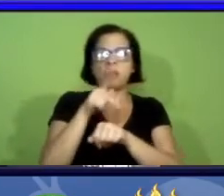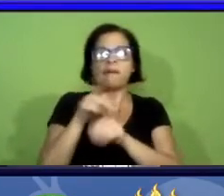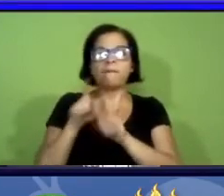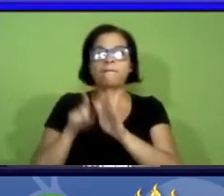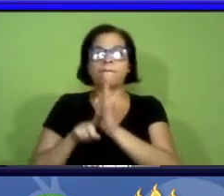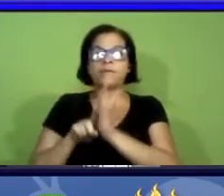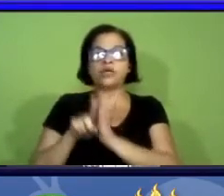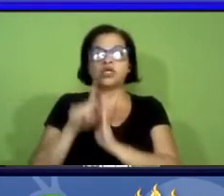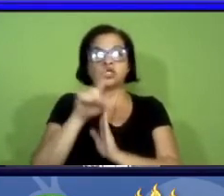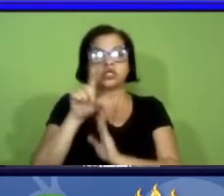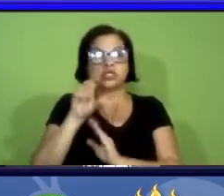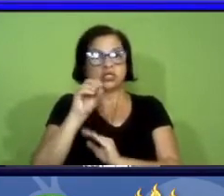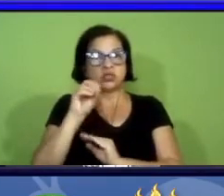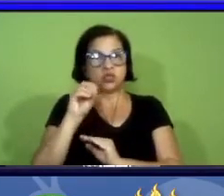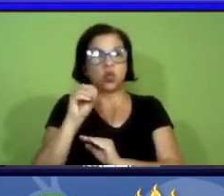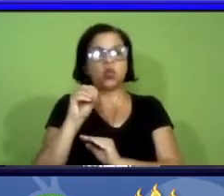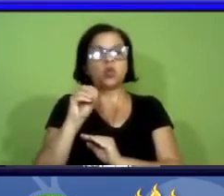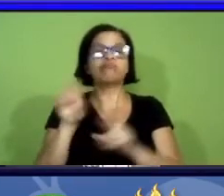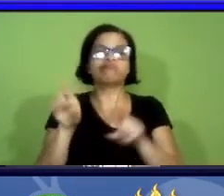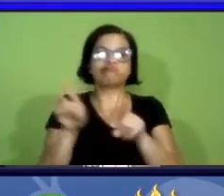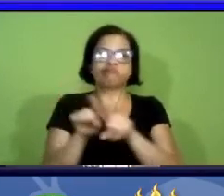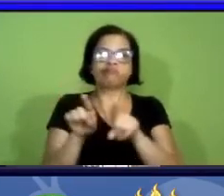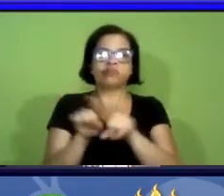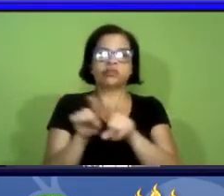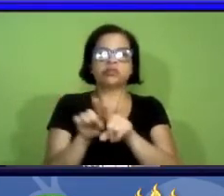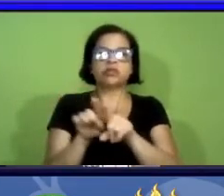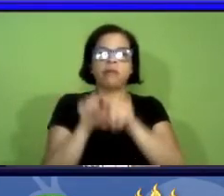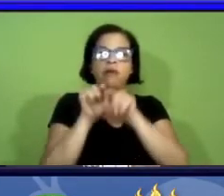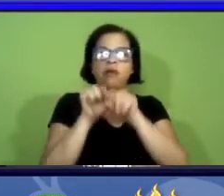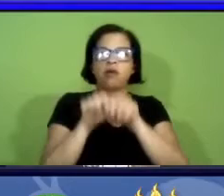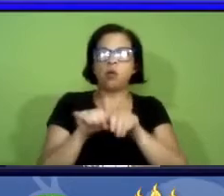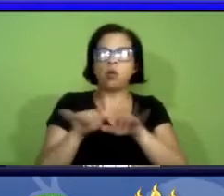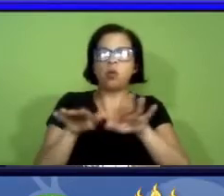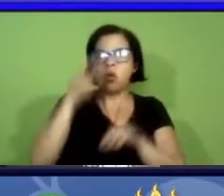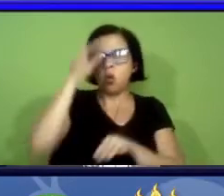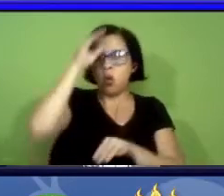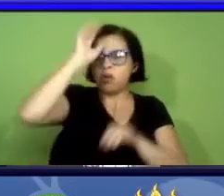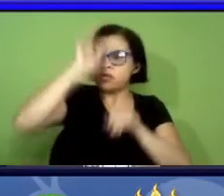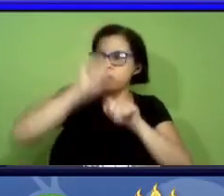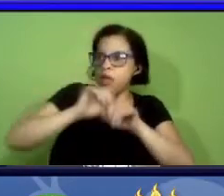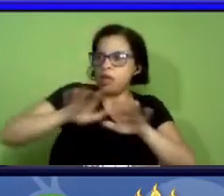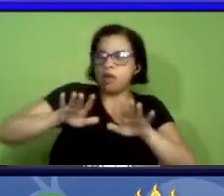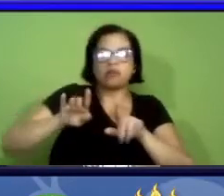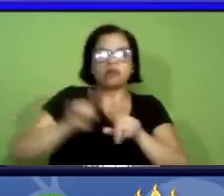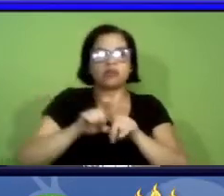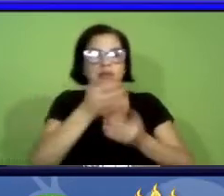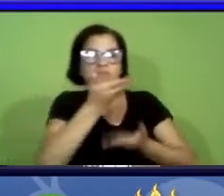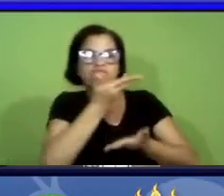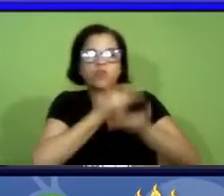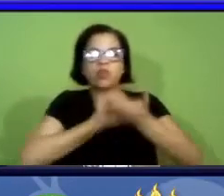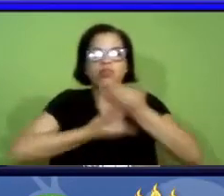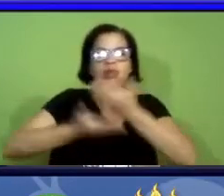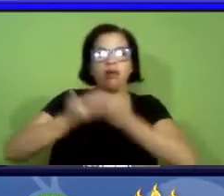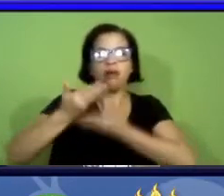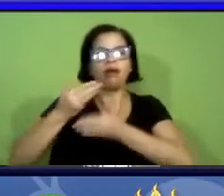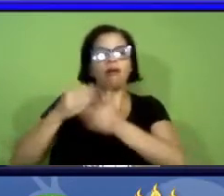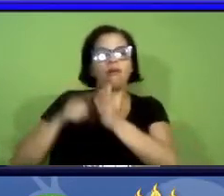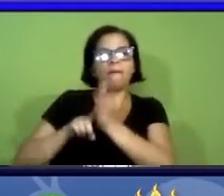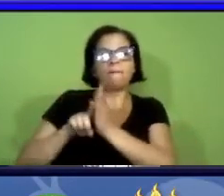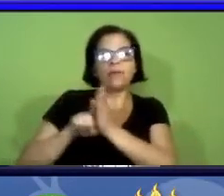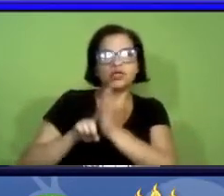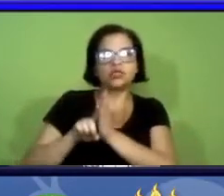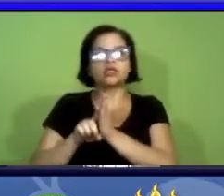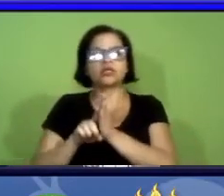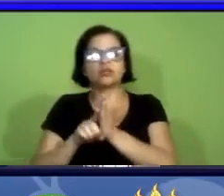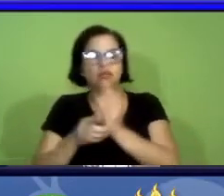zoologia e ao mesmo tempo a difusão do conhecimento e o intercâmbio dos pesquisadores e os